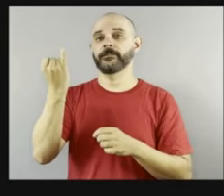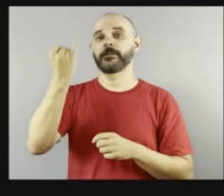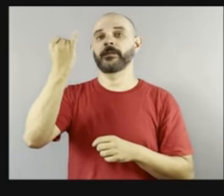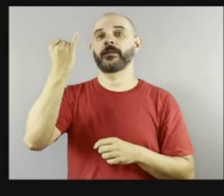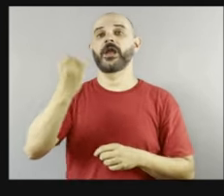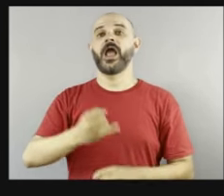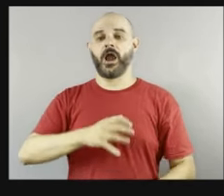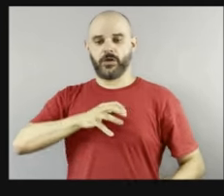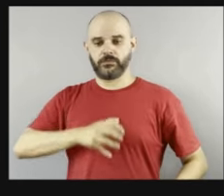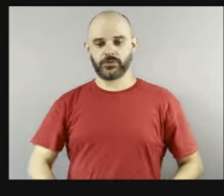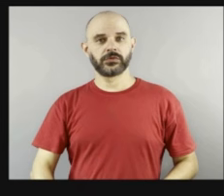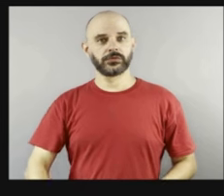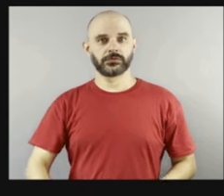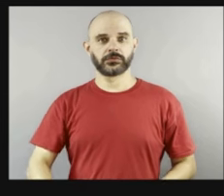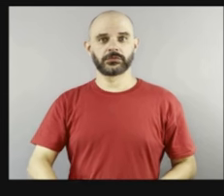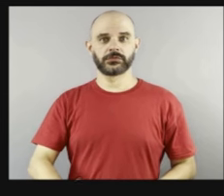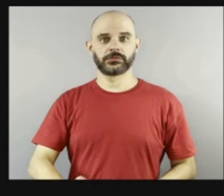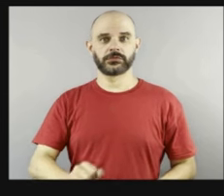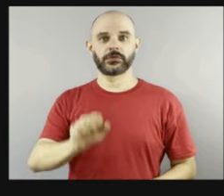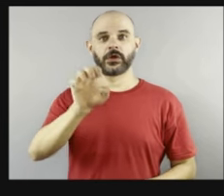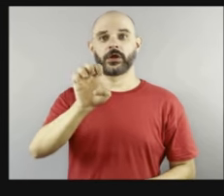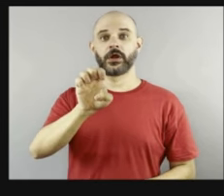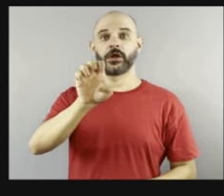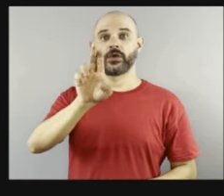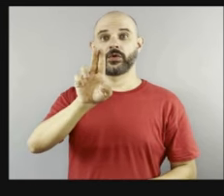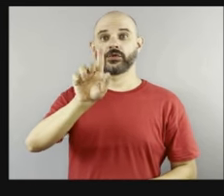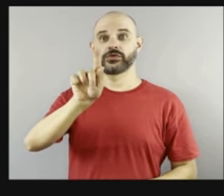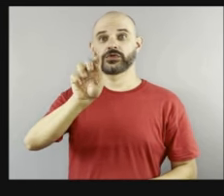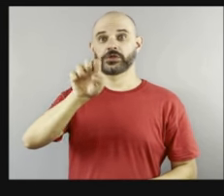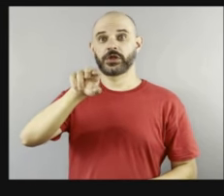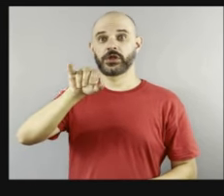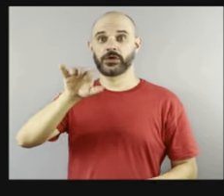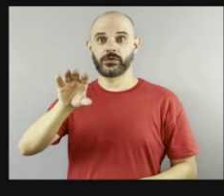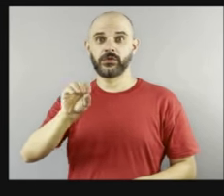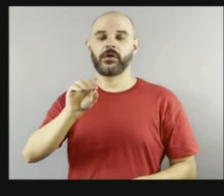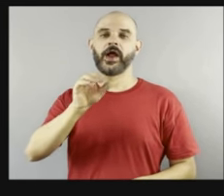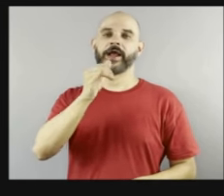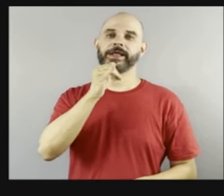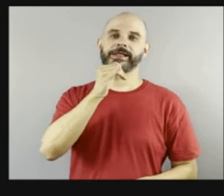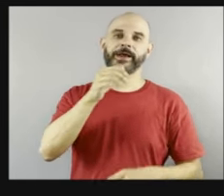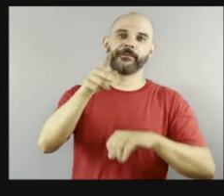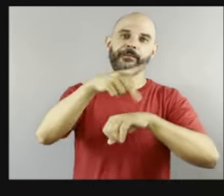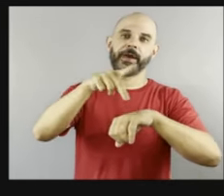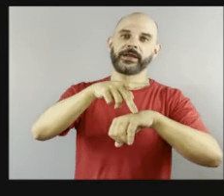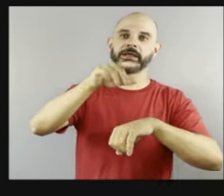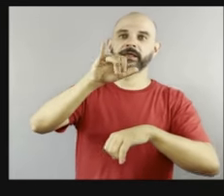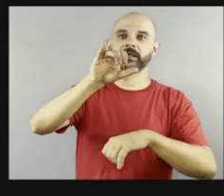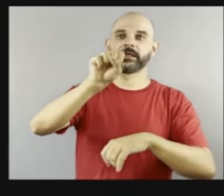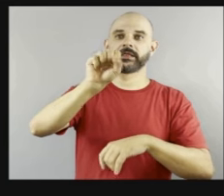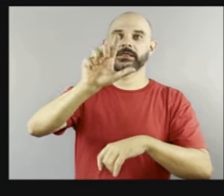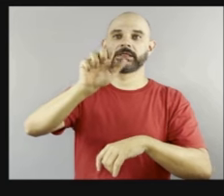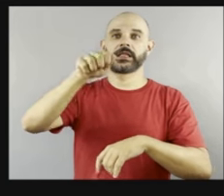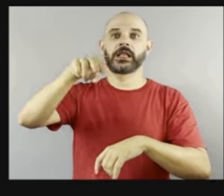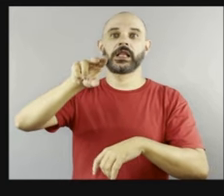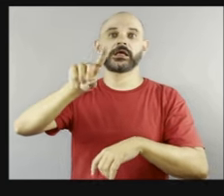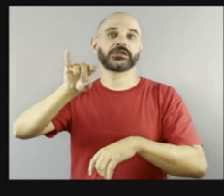né, países como a Islândia não tem mais nascimentos de pessoa com síndrome de Down.